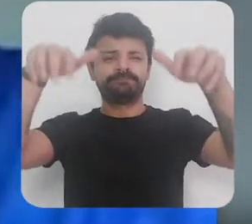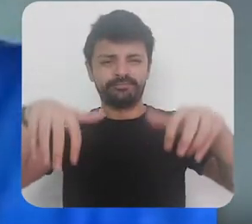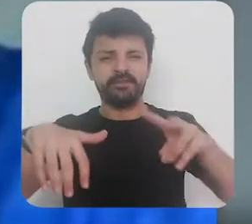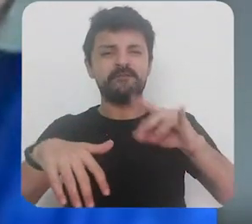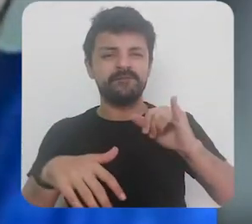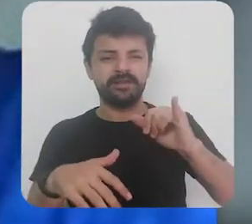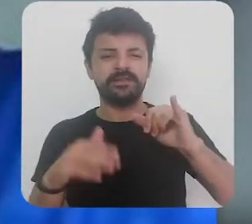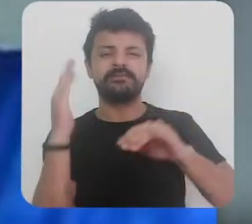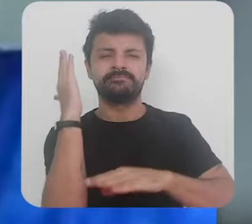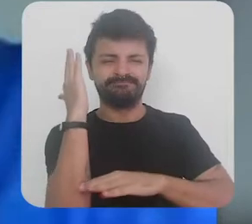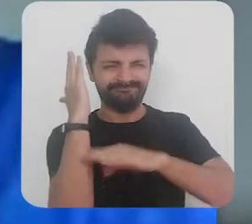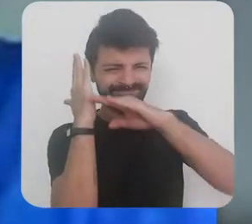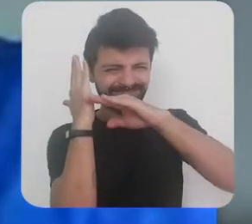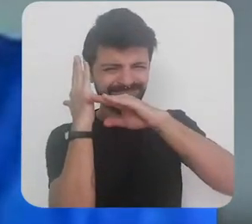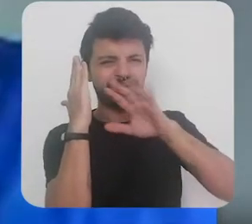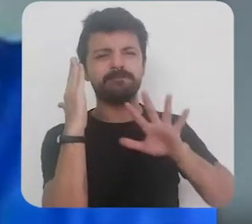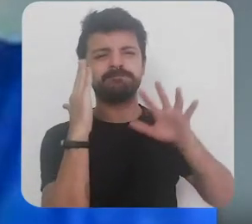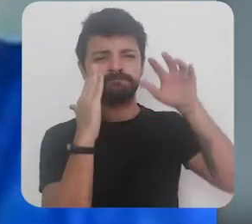Paulo